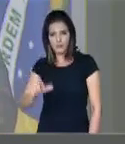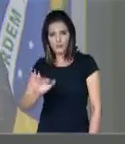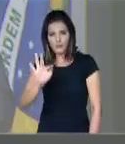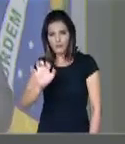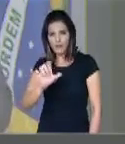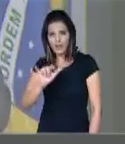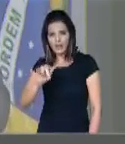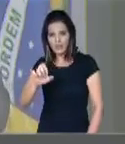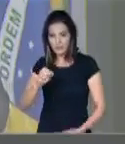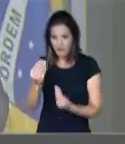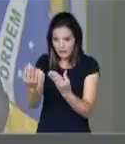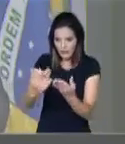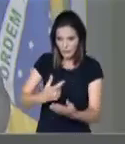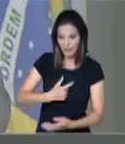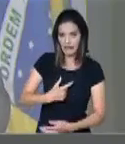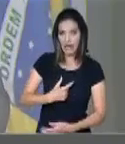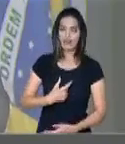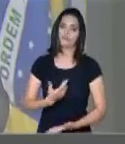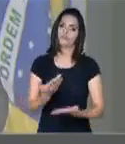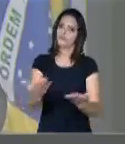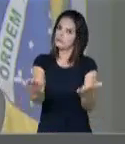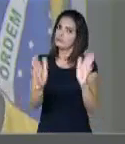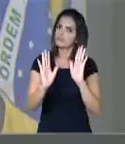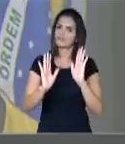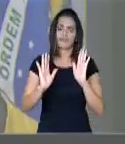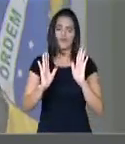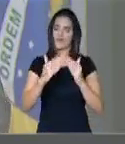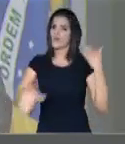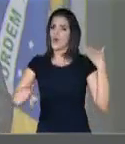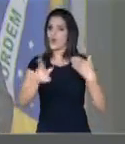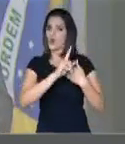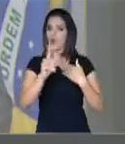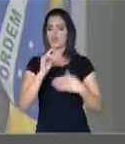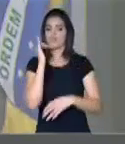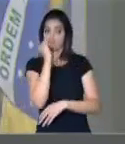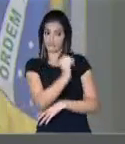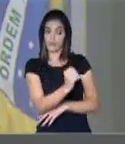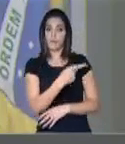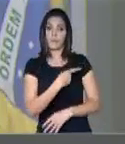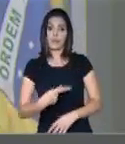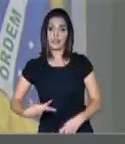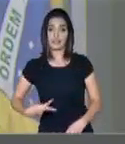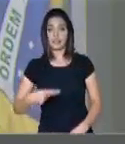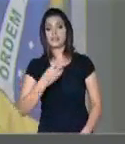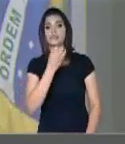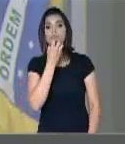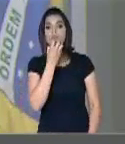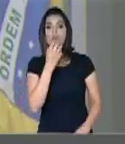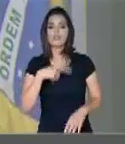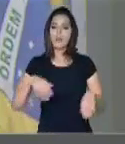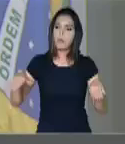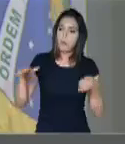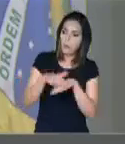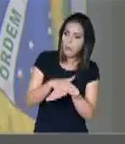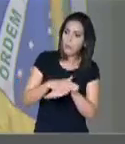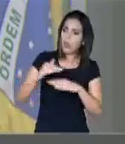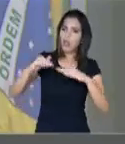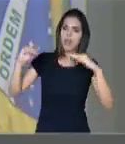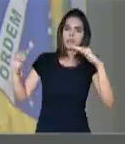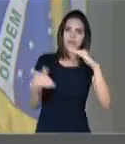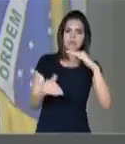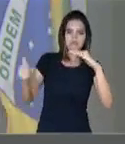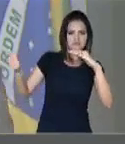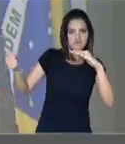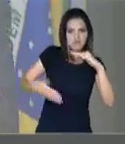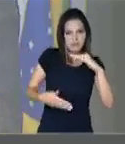e a minha palavra, ao nobre presidente desta casa, para que nós não nos rebaixemos, a este